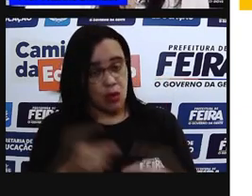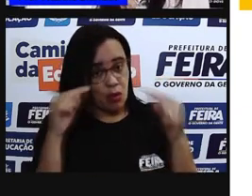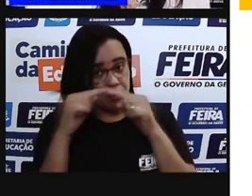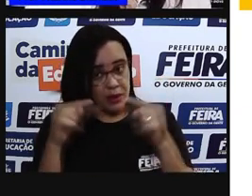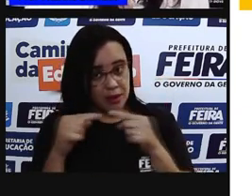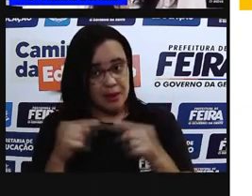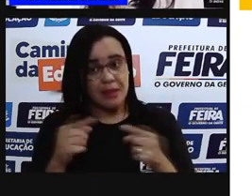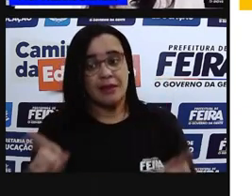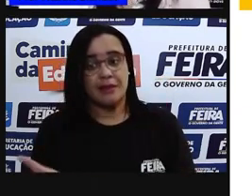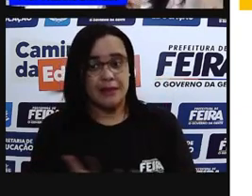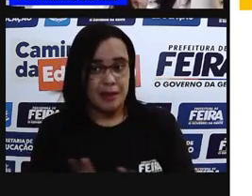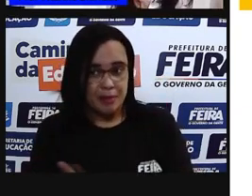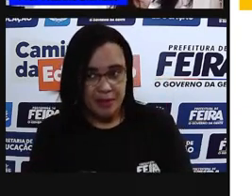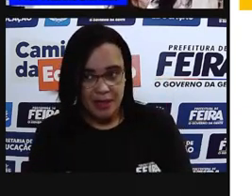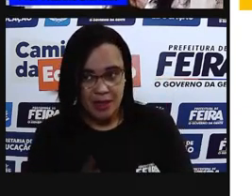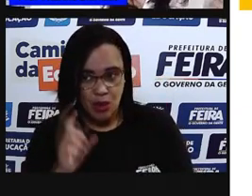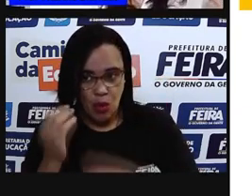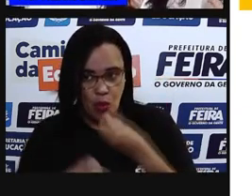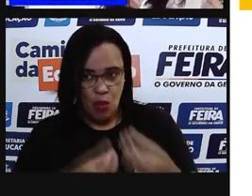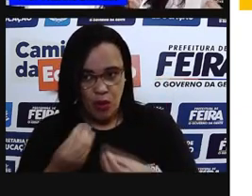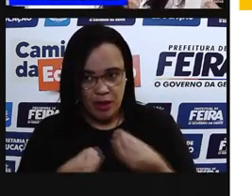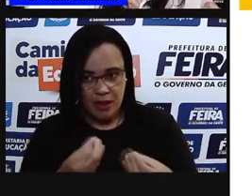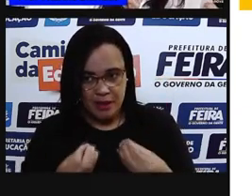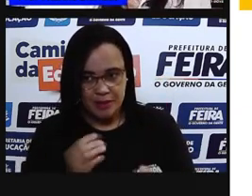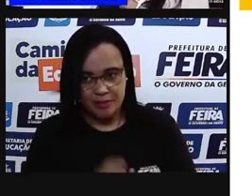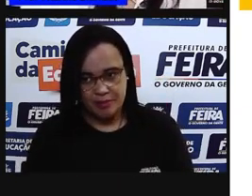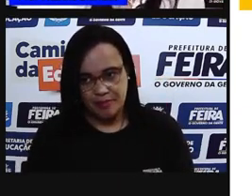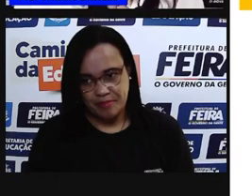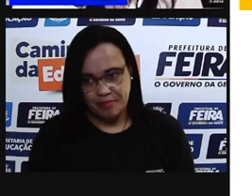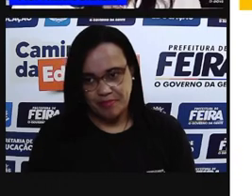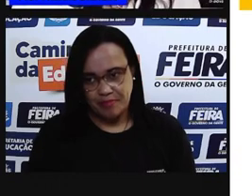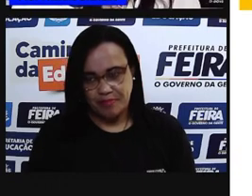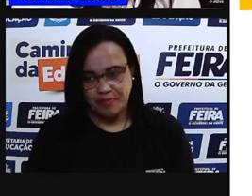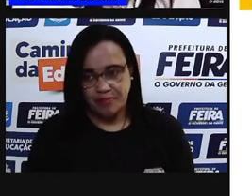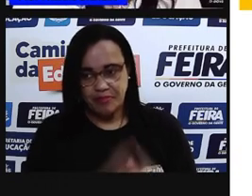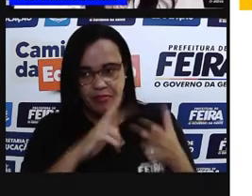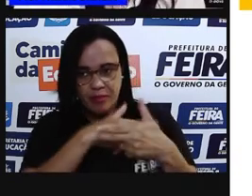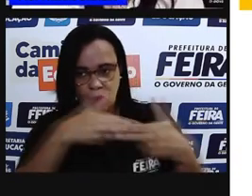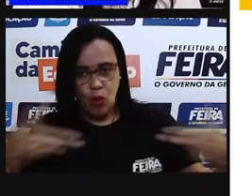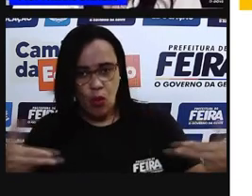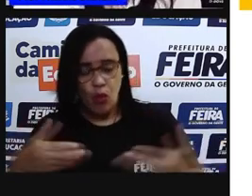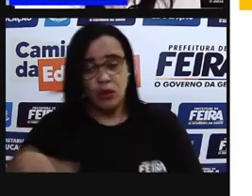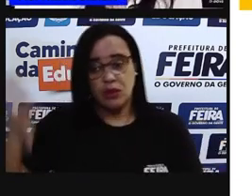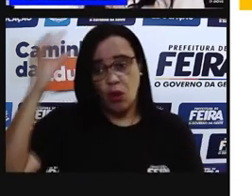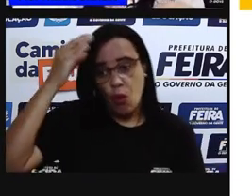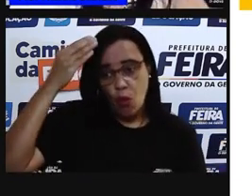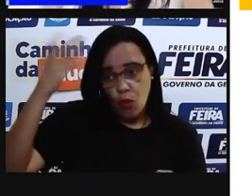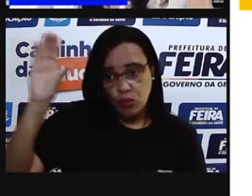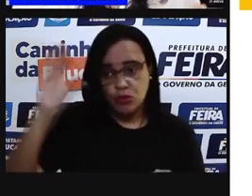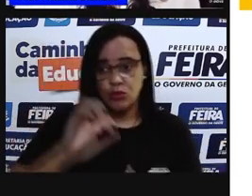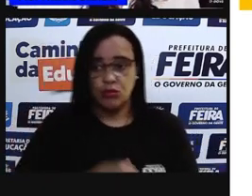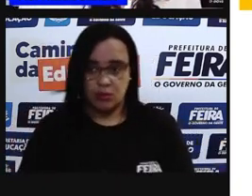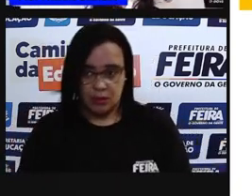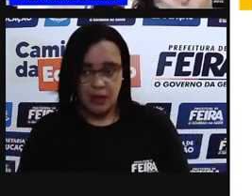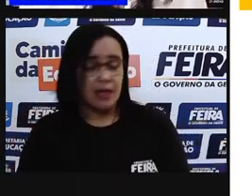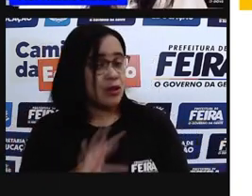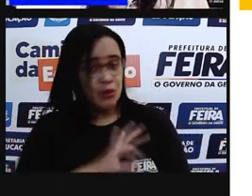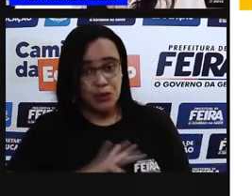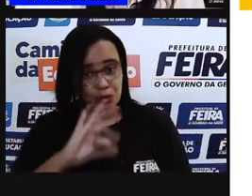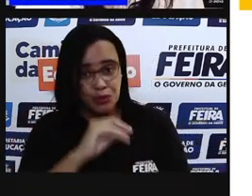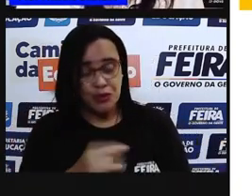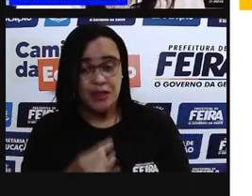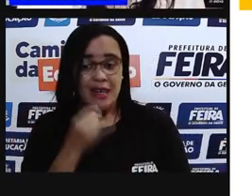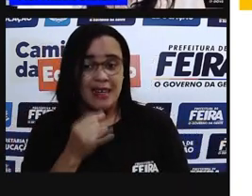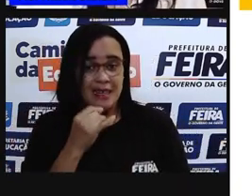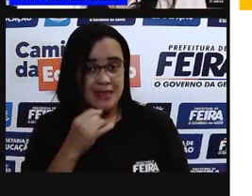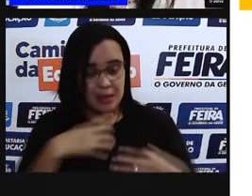Que é uma herança dos nossos ancestrais. A gente toma banho todos os dias, pelo menos uma vez ao dia. Isso